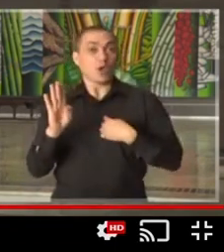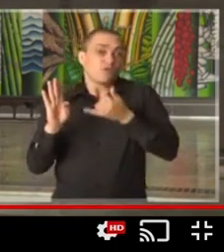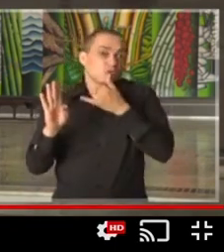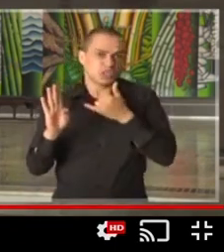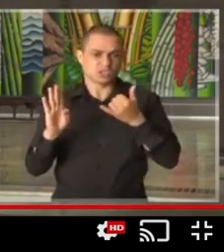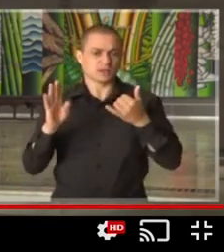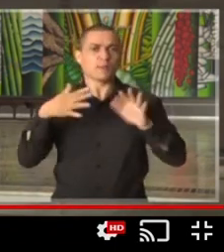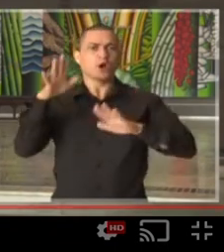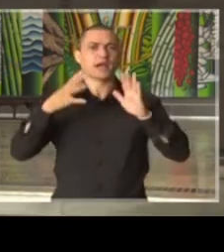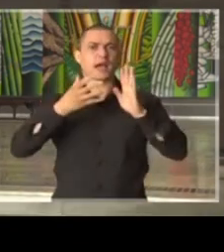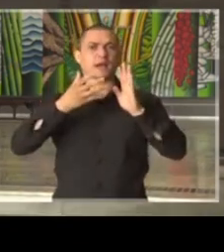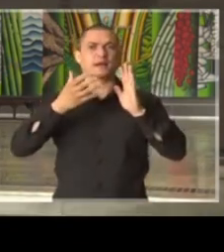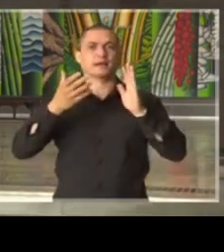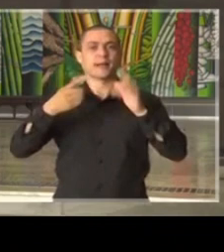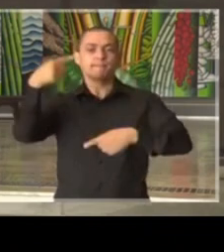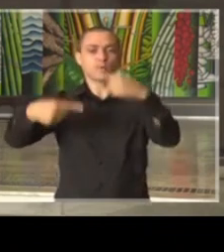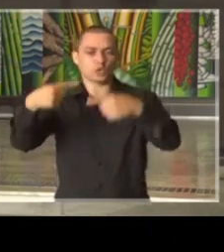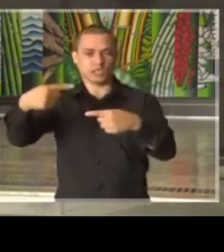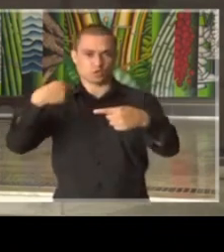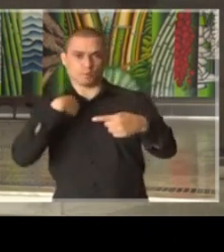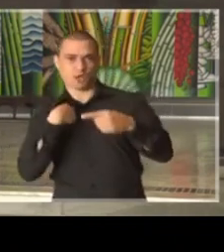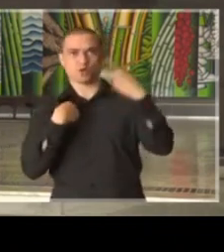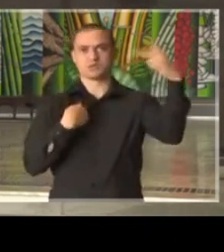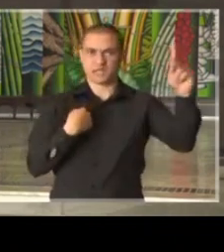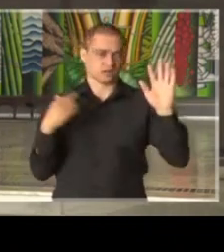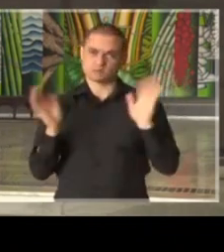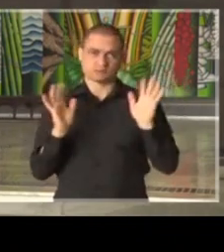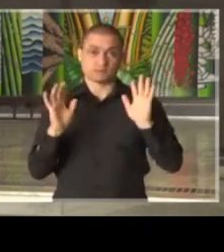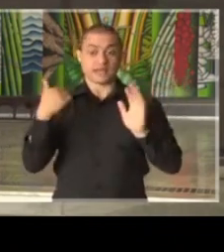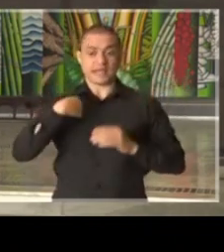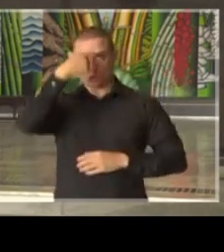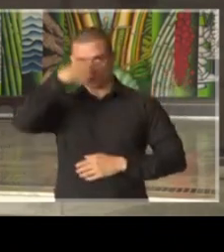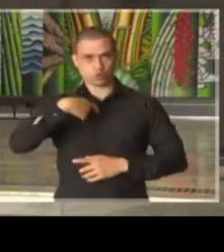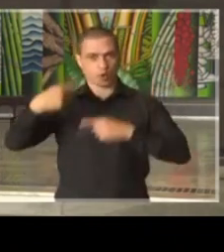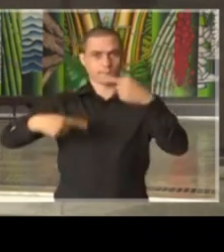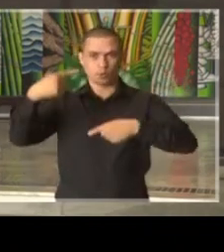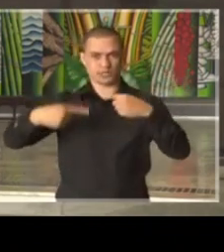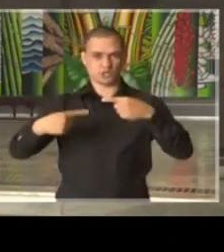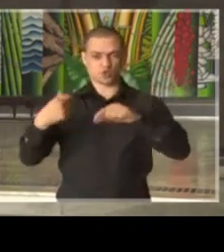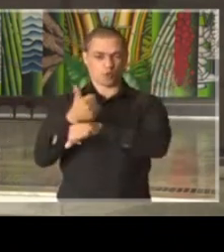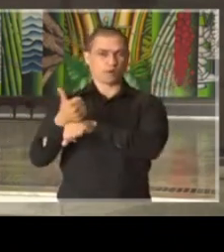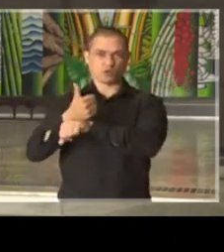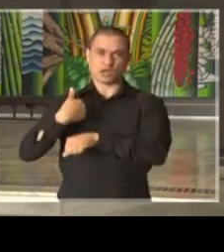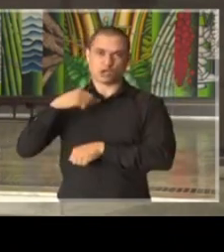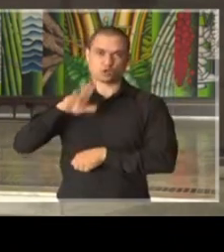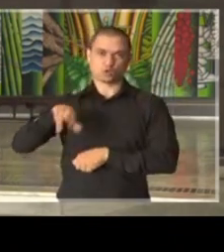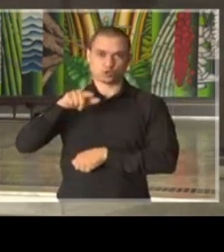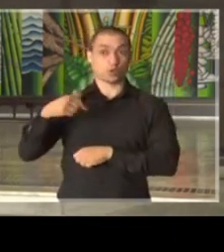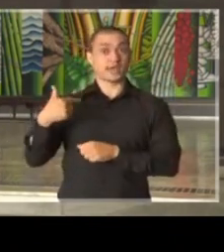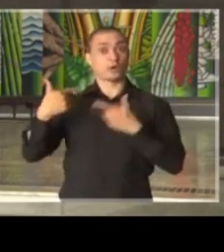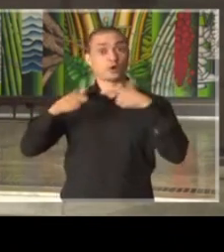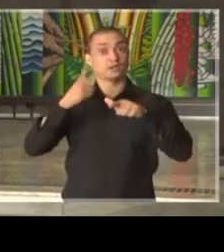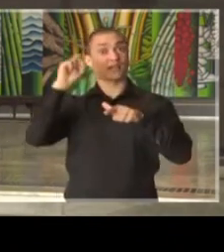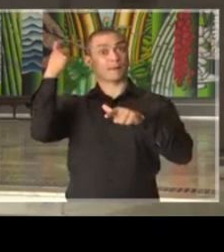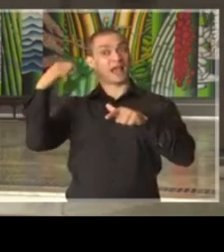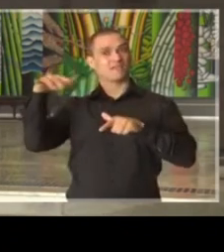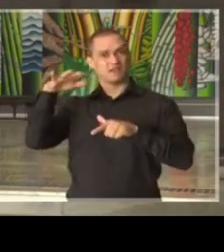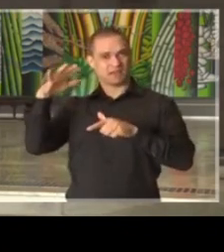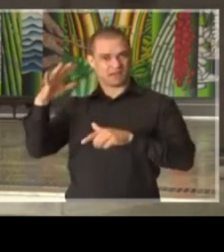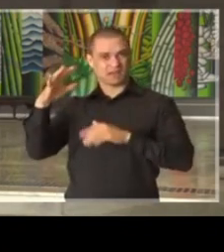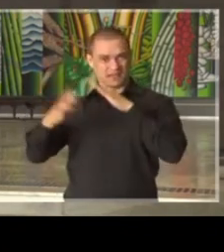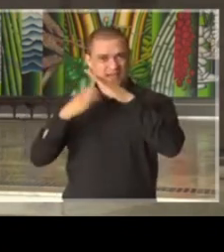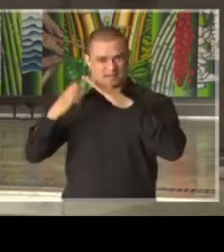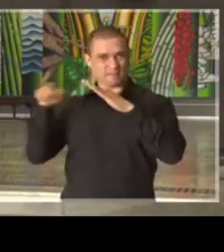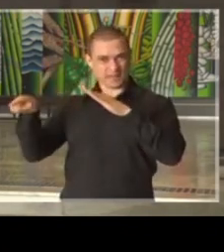posição política que eu ocupo. Eu não sou um político exatamente profissional, eu vim do setor privado, mas respeito todos eles,